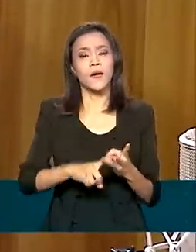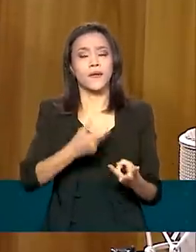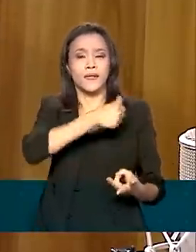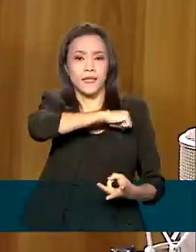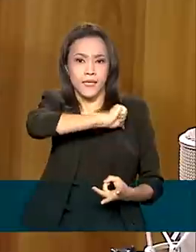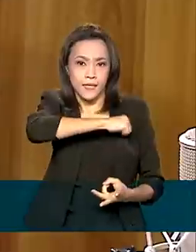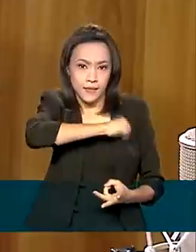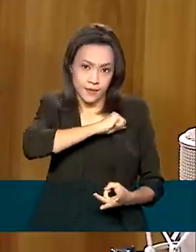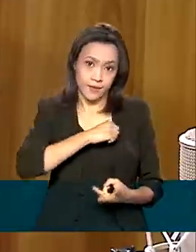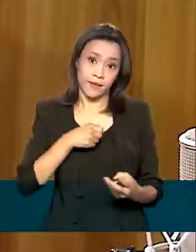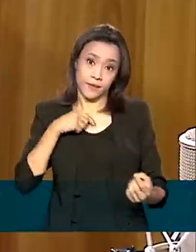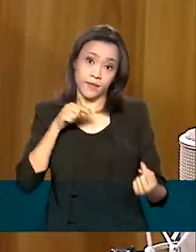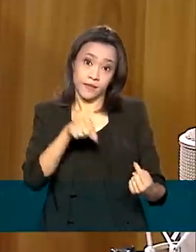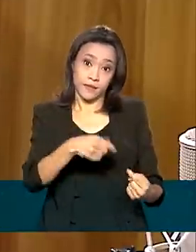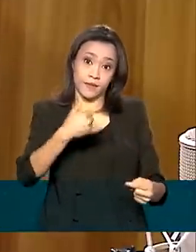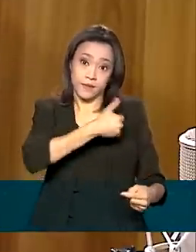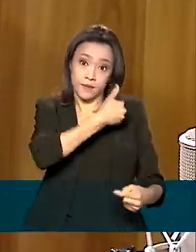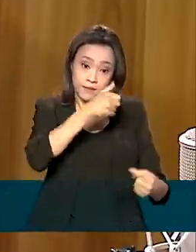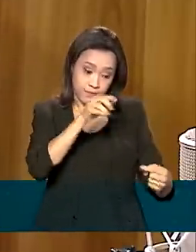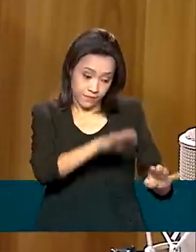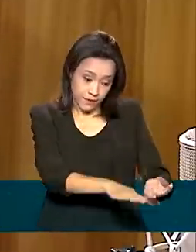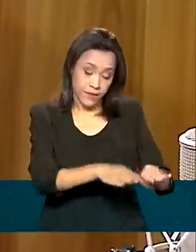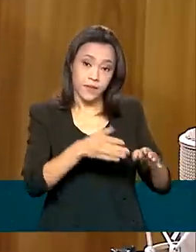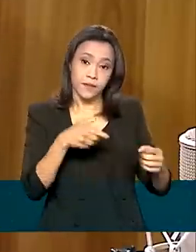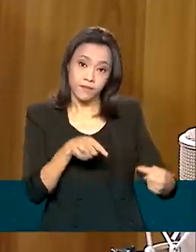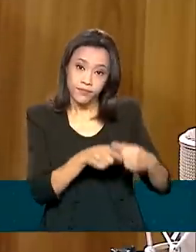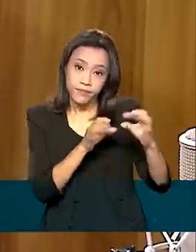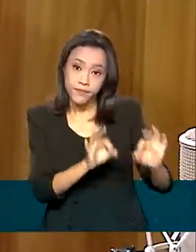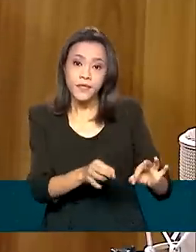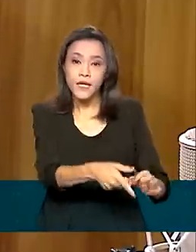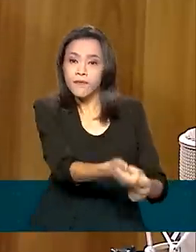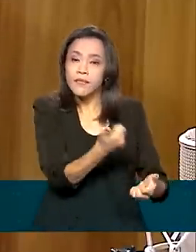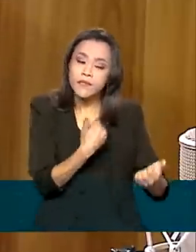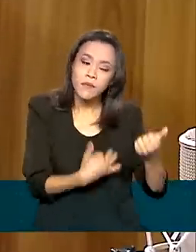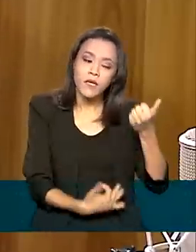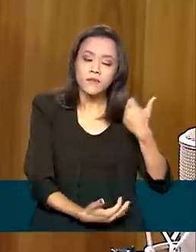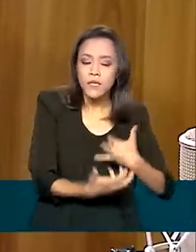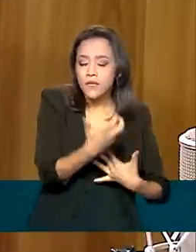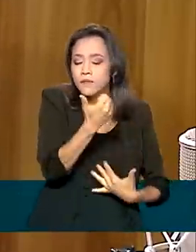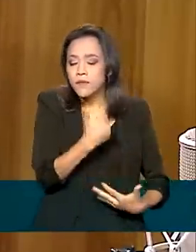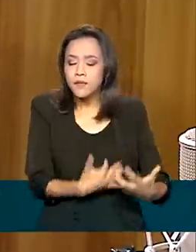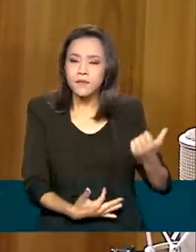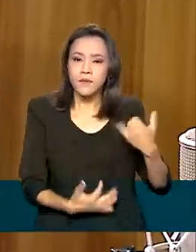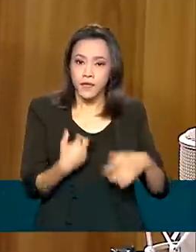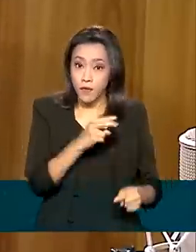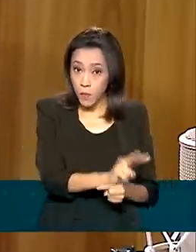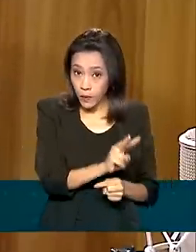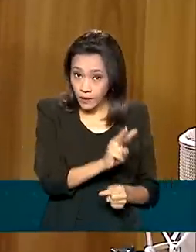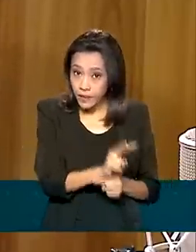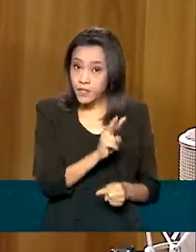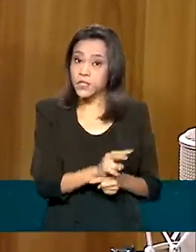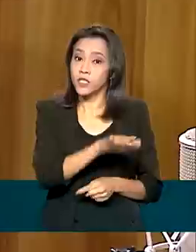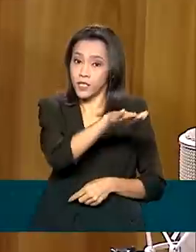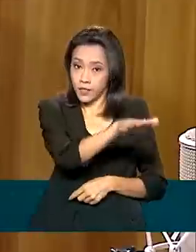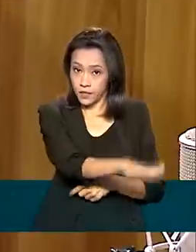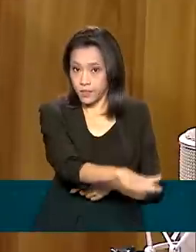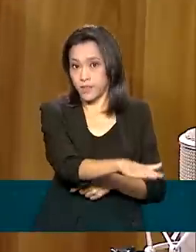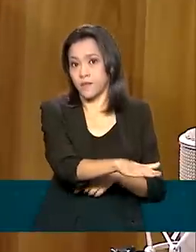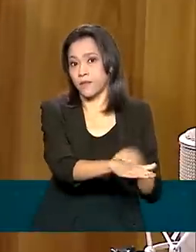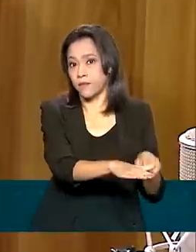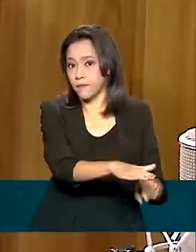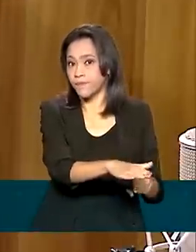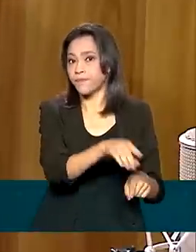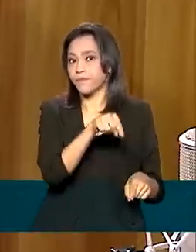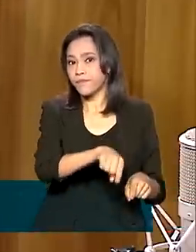especializada da criança. E lá a gente vai ter a escuta que a gente fala protegida e especializada. Evitar a revitimização, que a